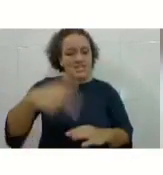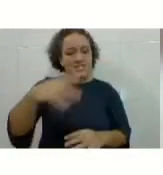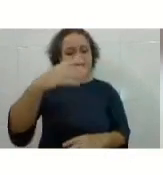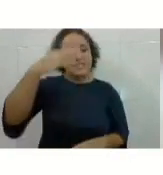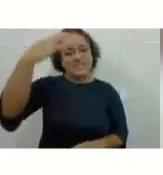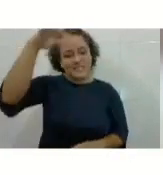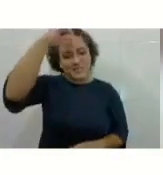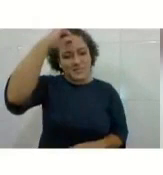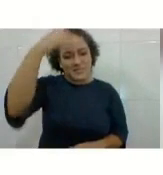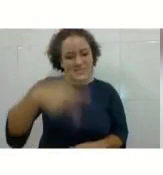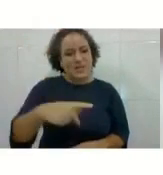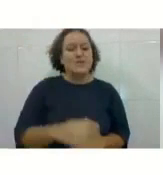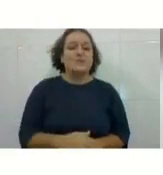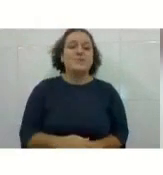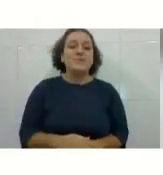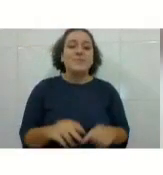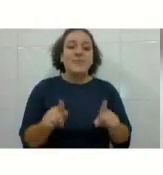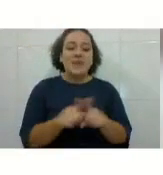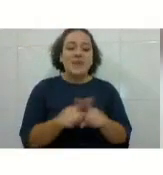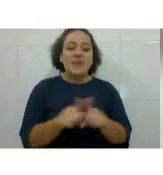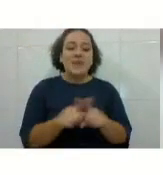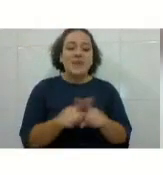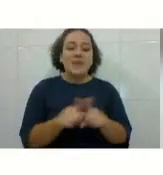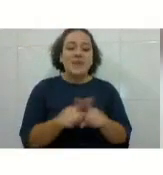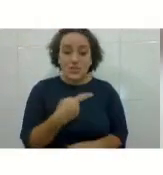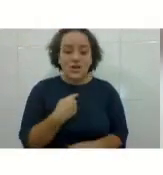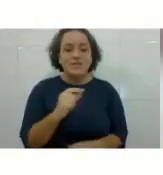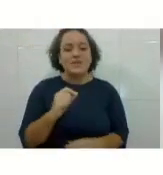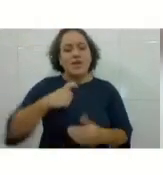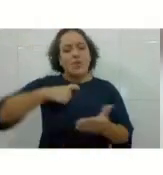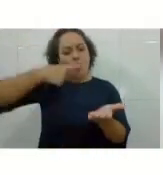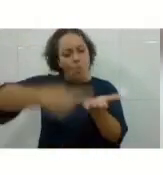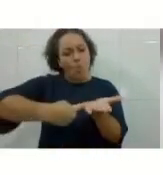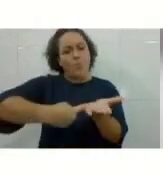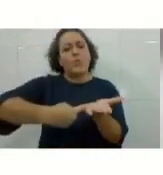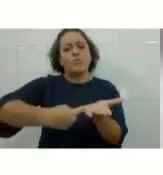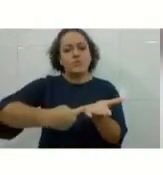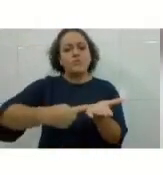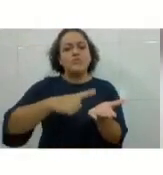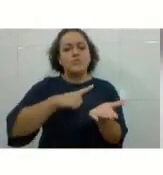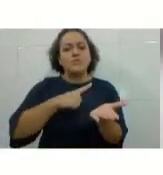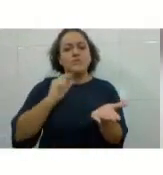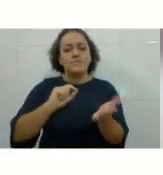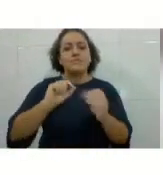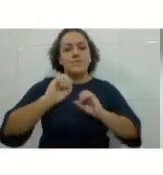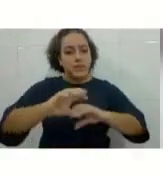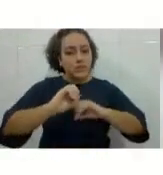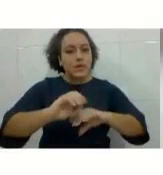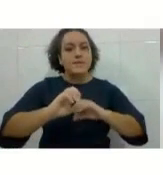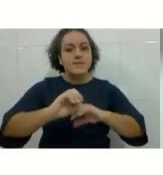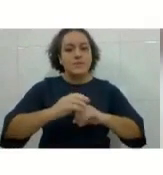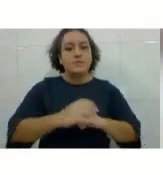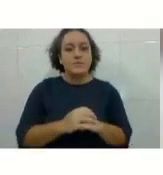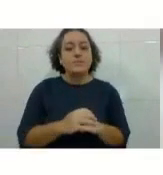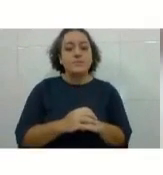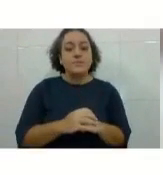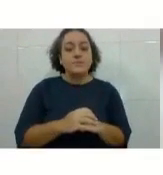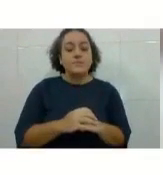falou, todos nós aqui estamos comprometidos com a educação. Em